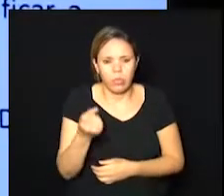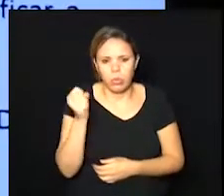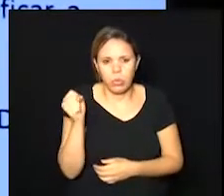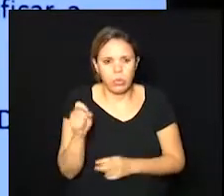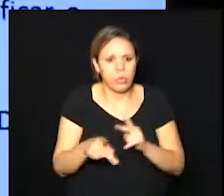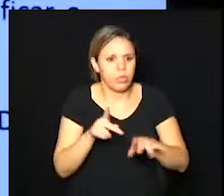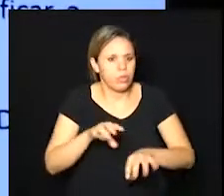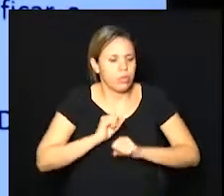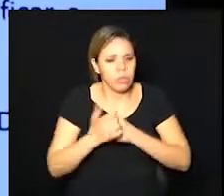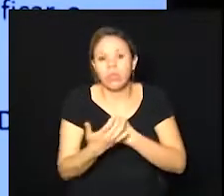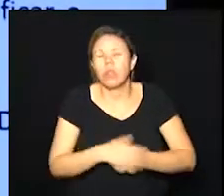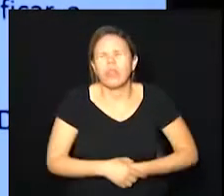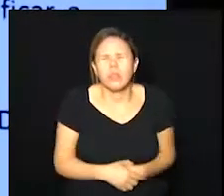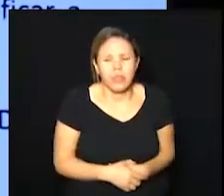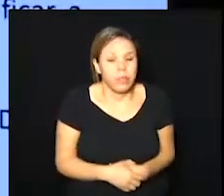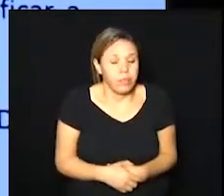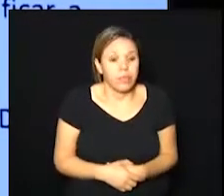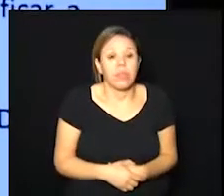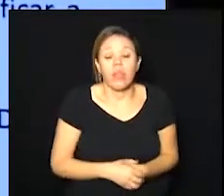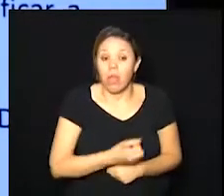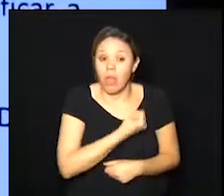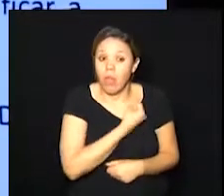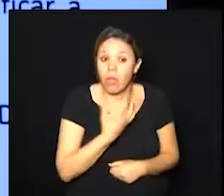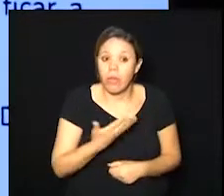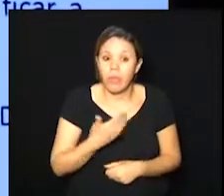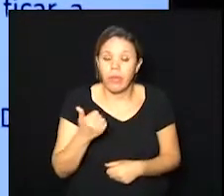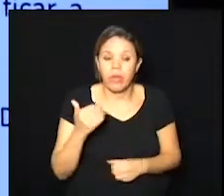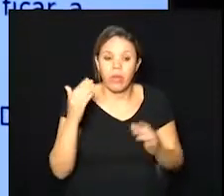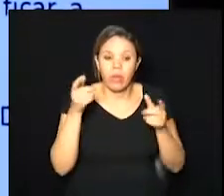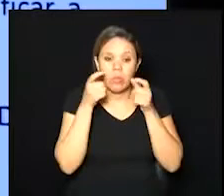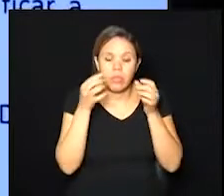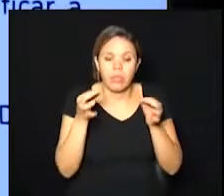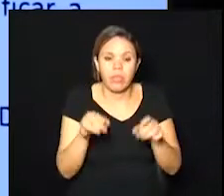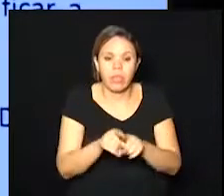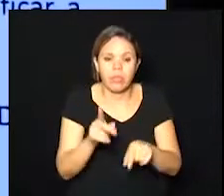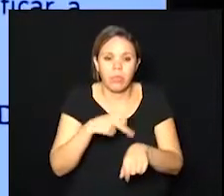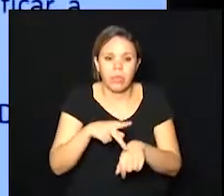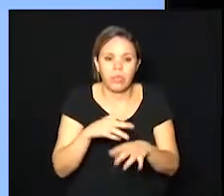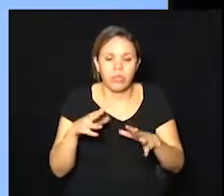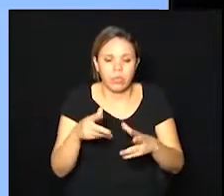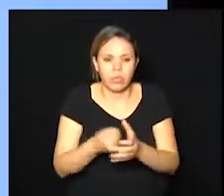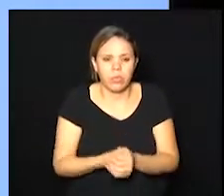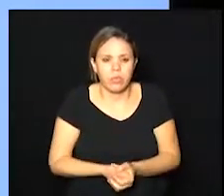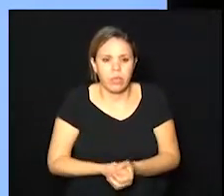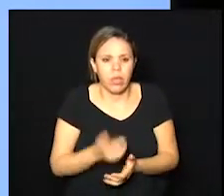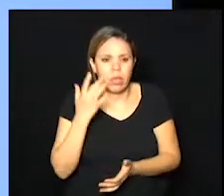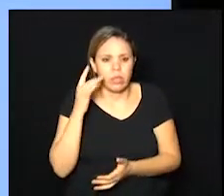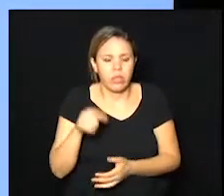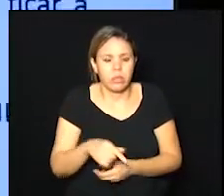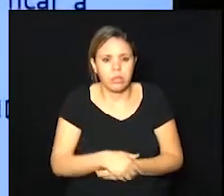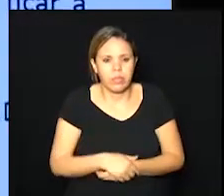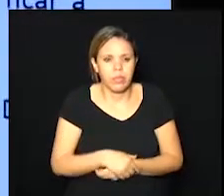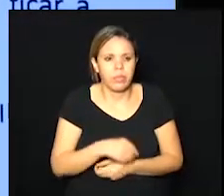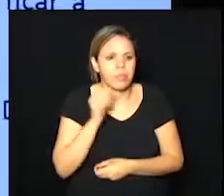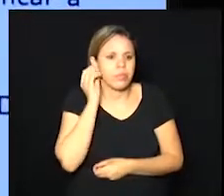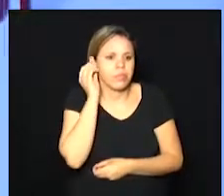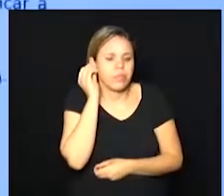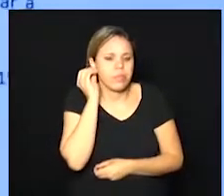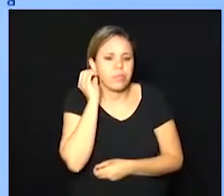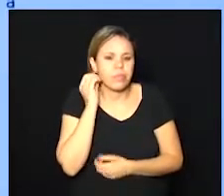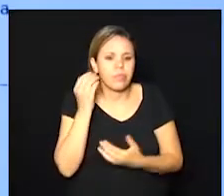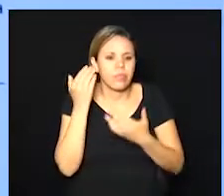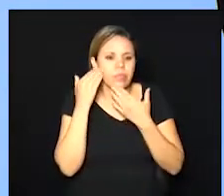de covid-19 que é um índice muito melhor do que observado no país como um todo eu acho que esse é o último slide então